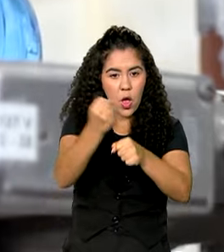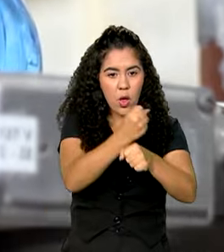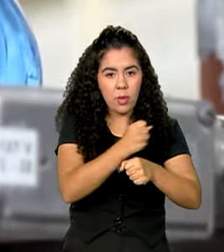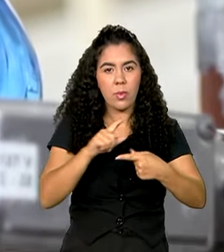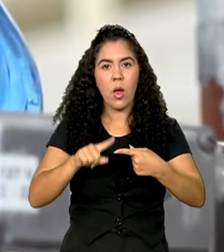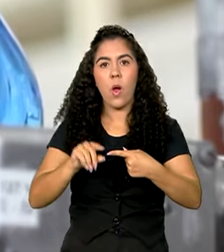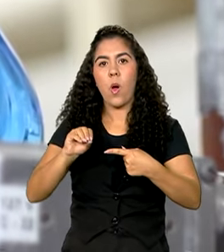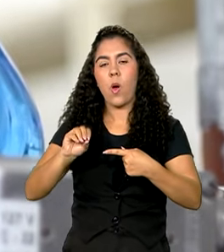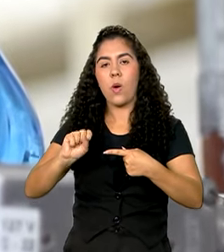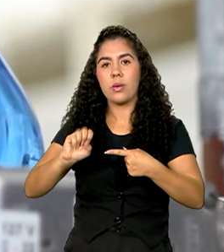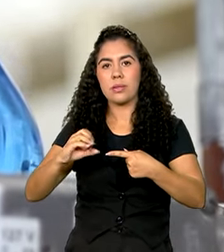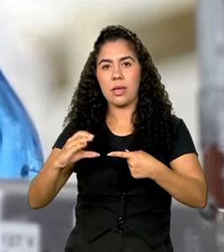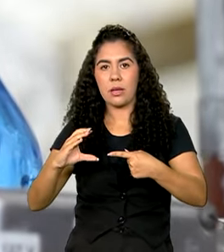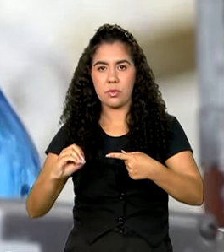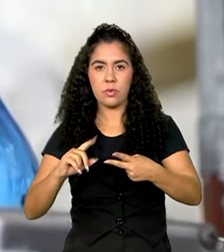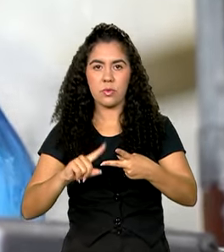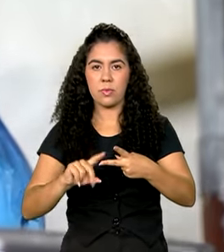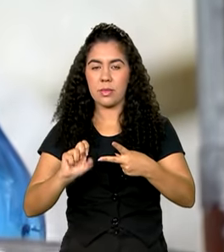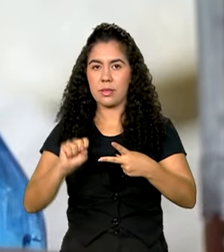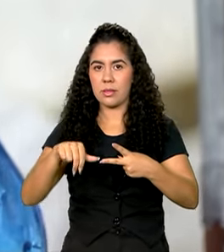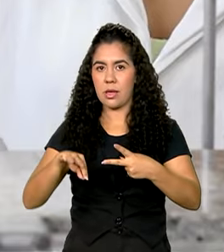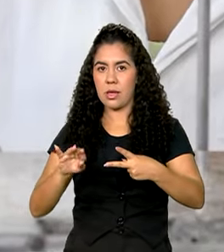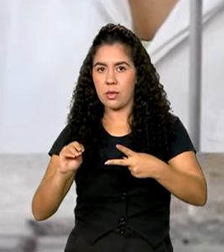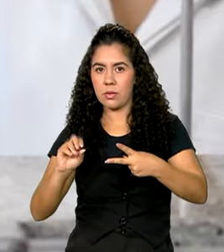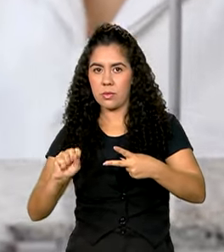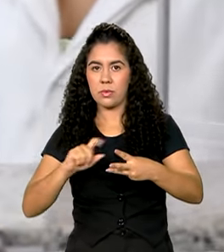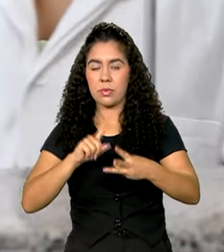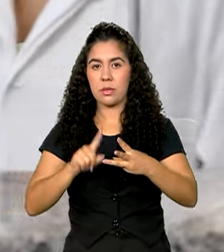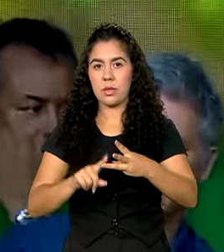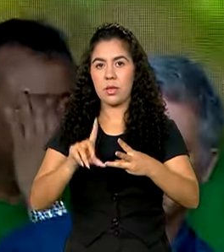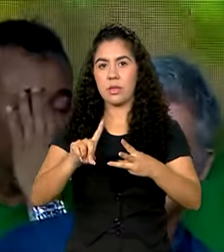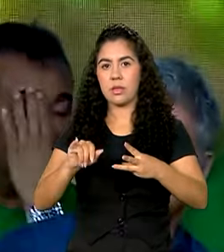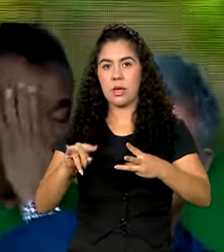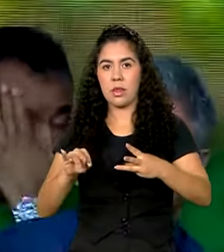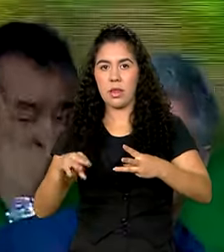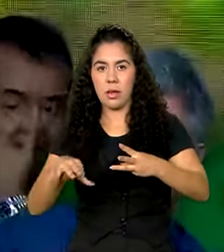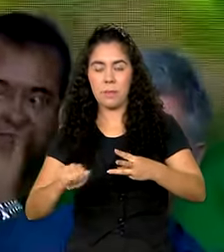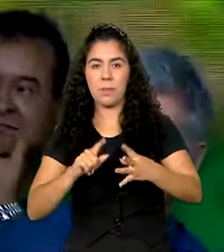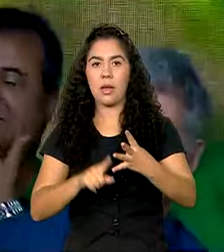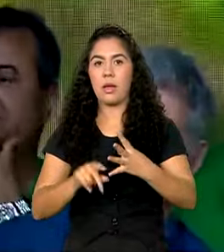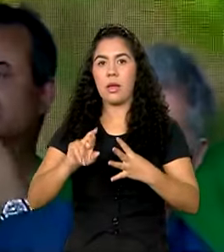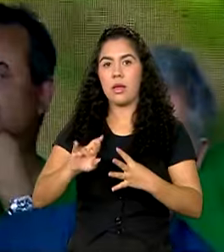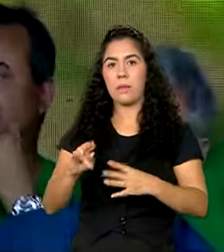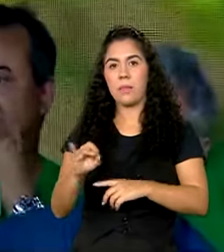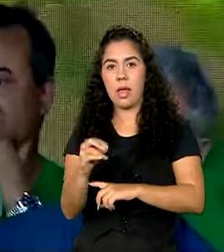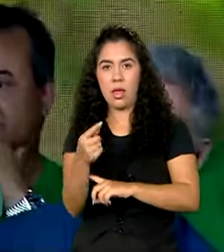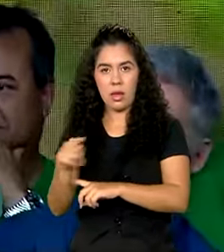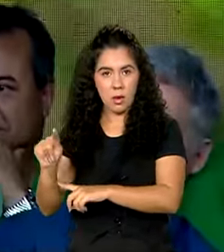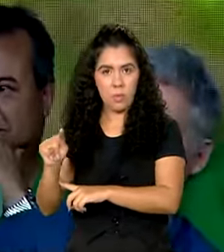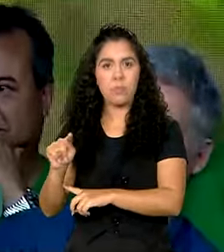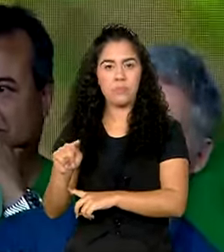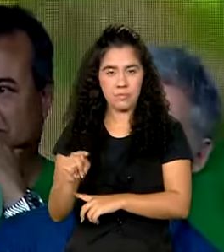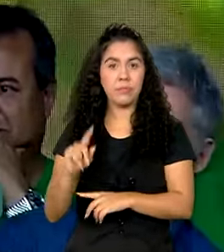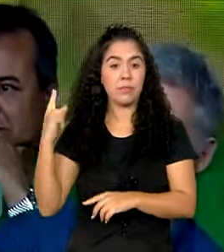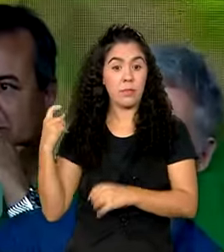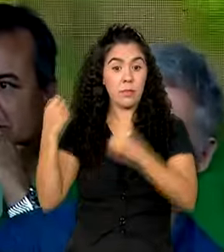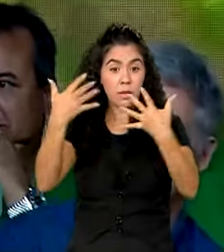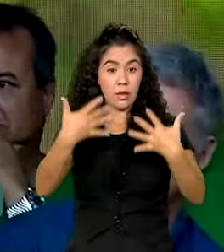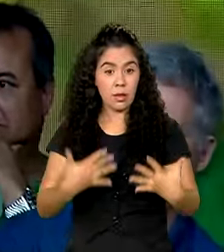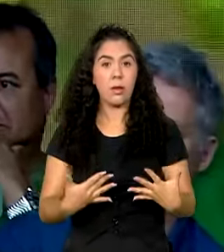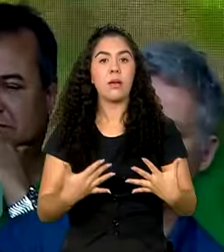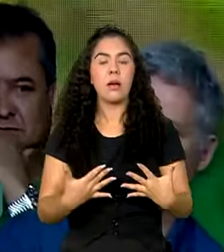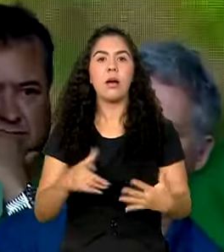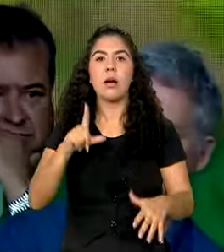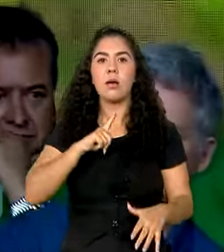Osasco, Santos, Diadema e Ribeirão Preto. Não há outra saída para o país, criar justiça